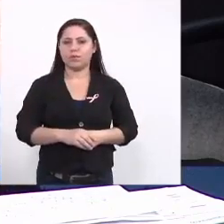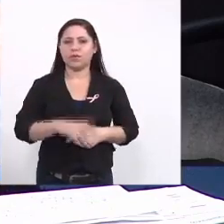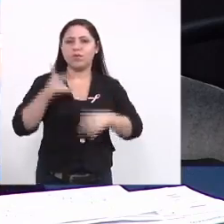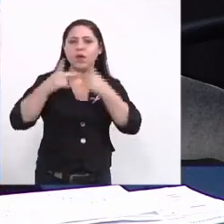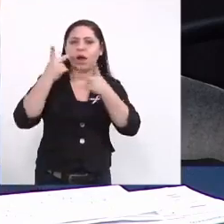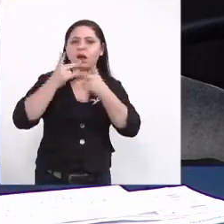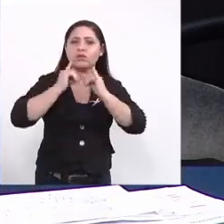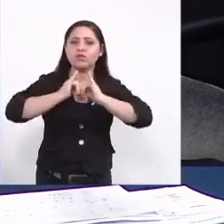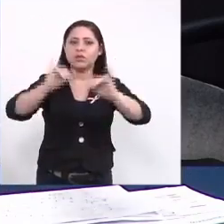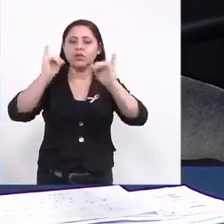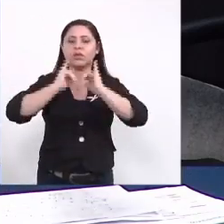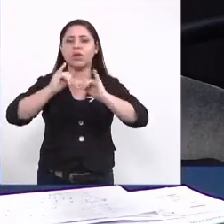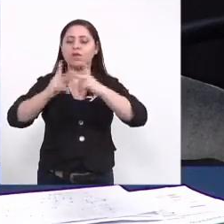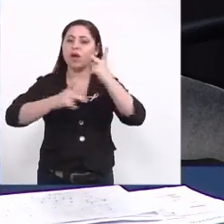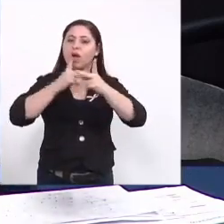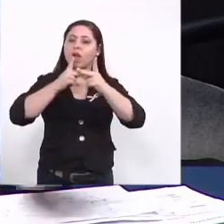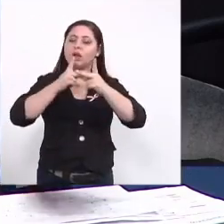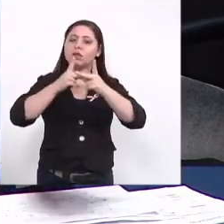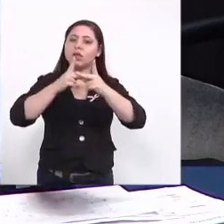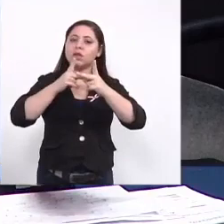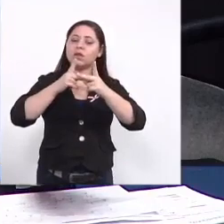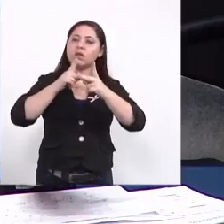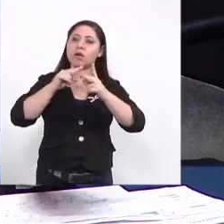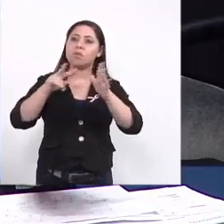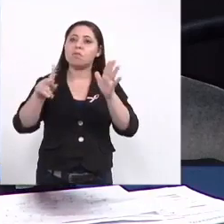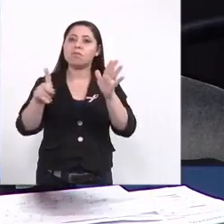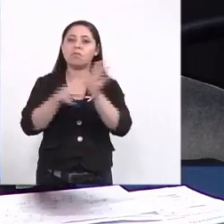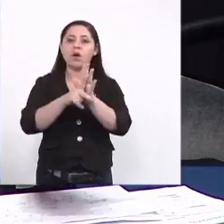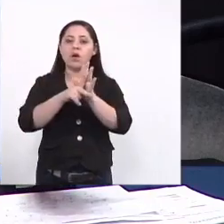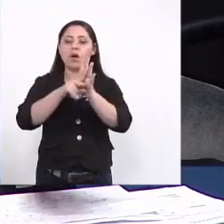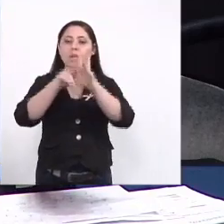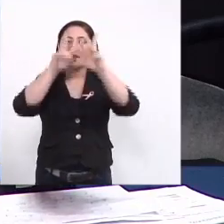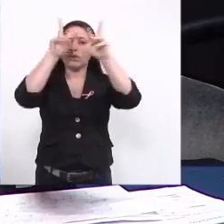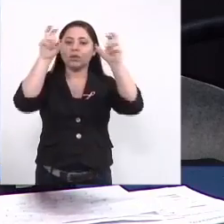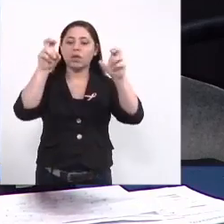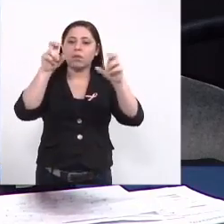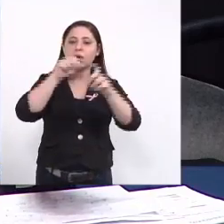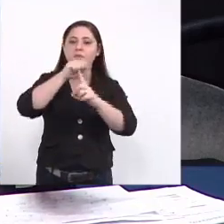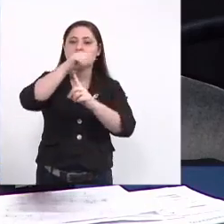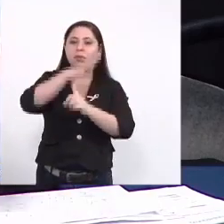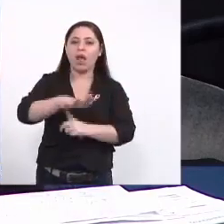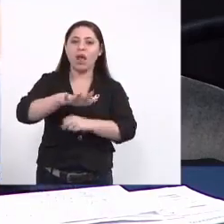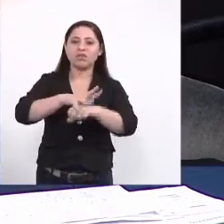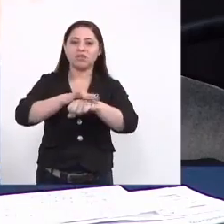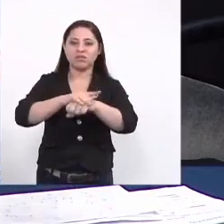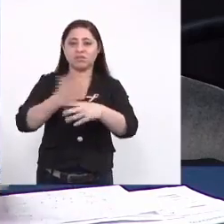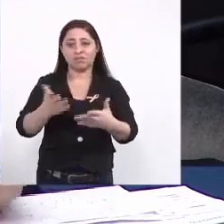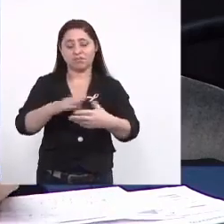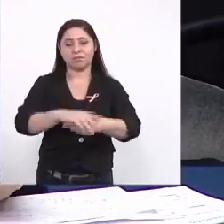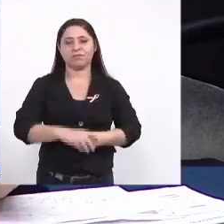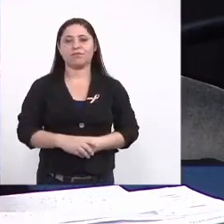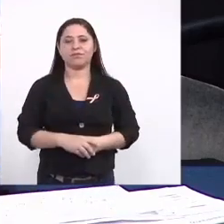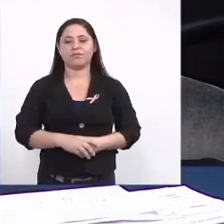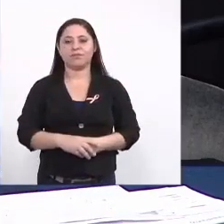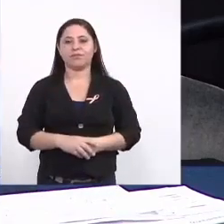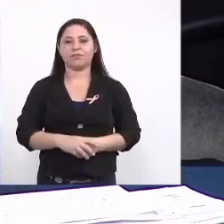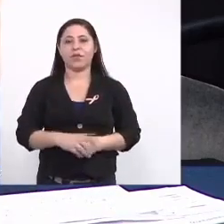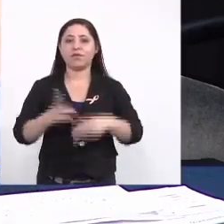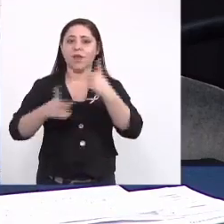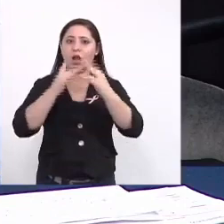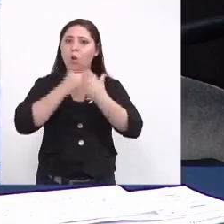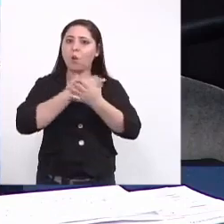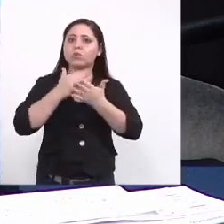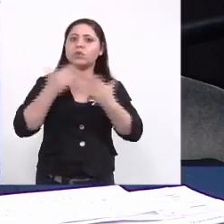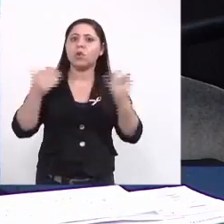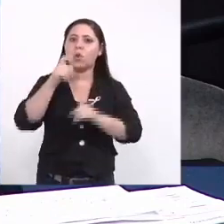diga diga alguma coisa sobre a epidemia fale ó nós estamos